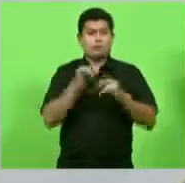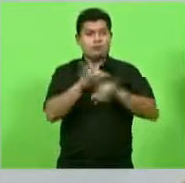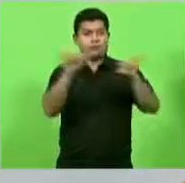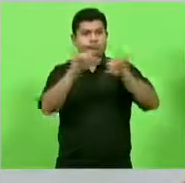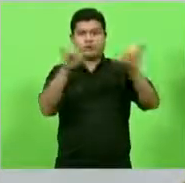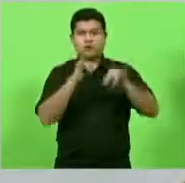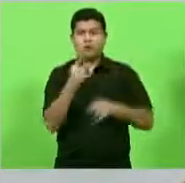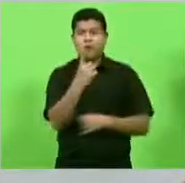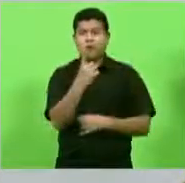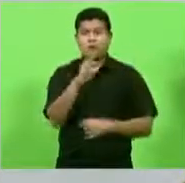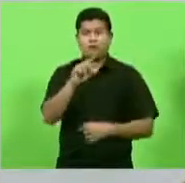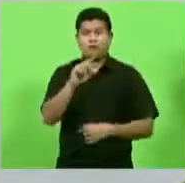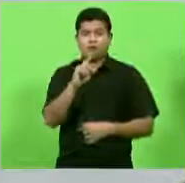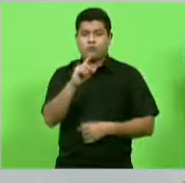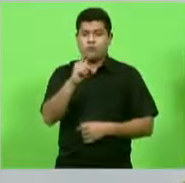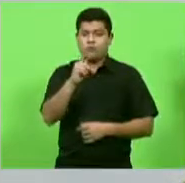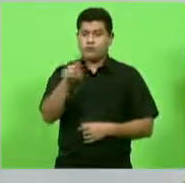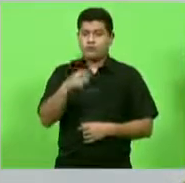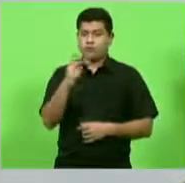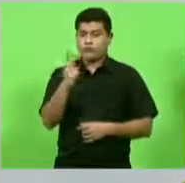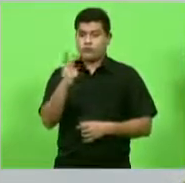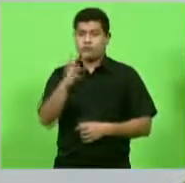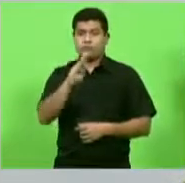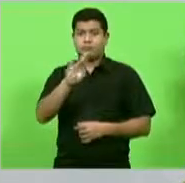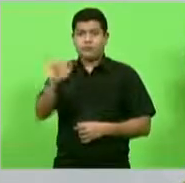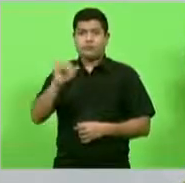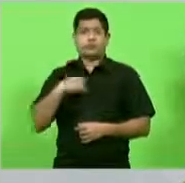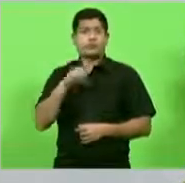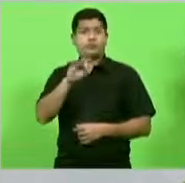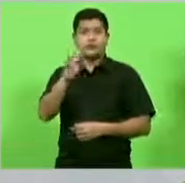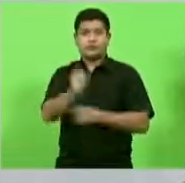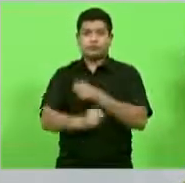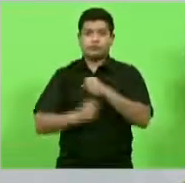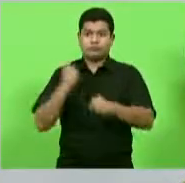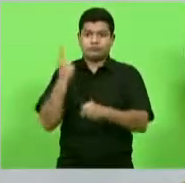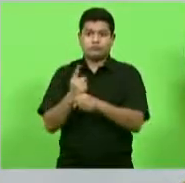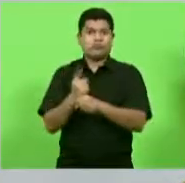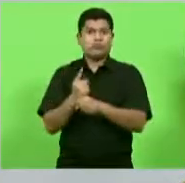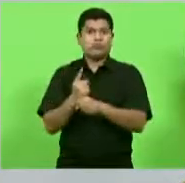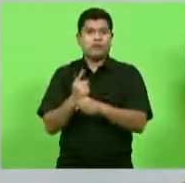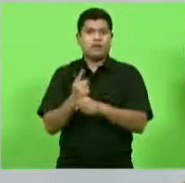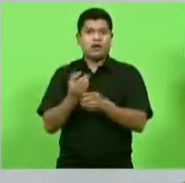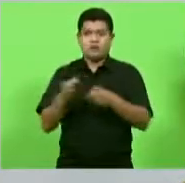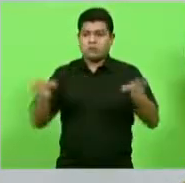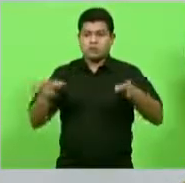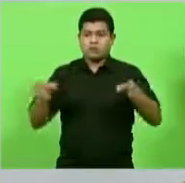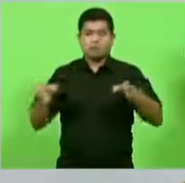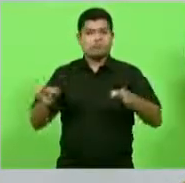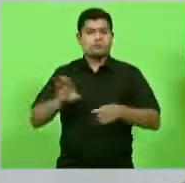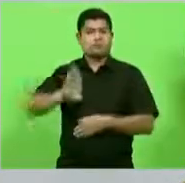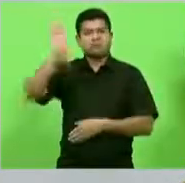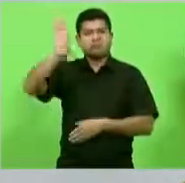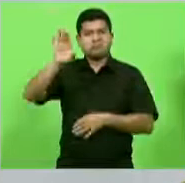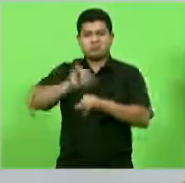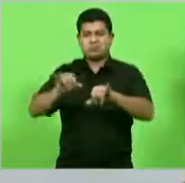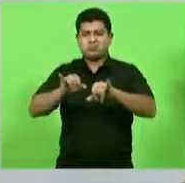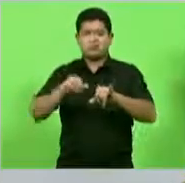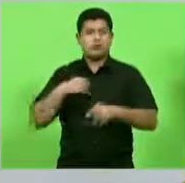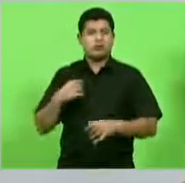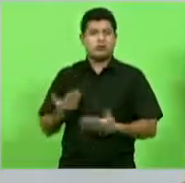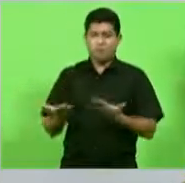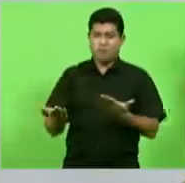bilhões de reais só numa eleição esse é o preço da democracia porque a gente pode colocar em